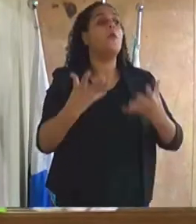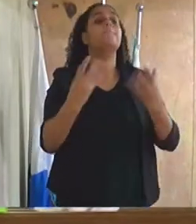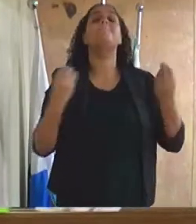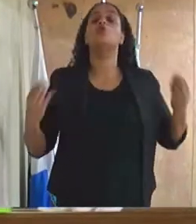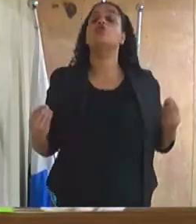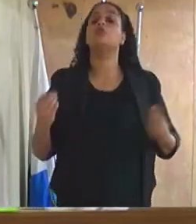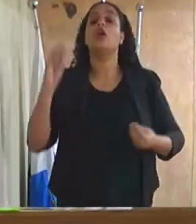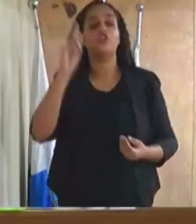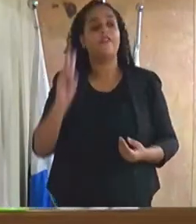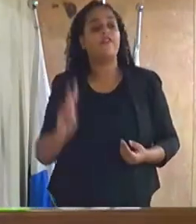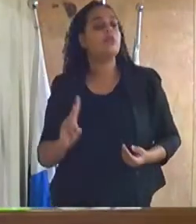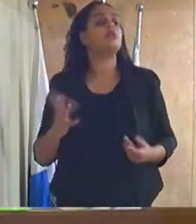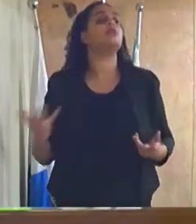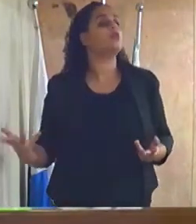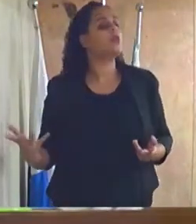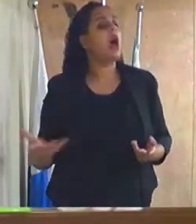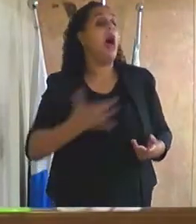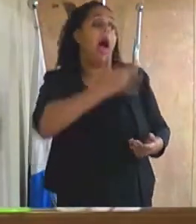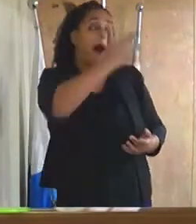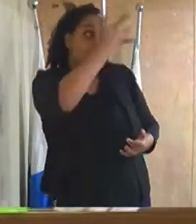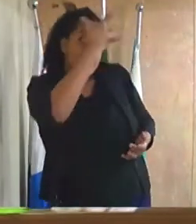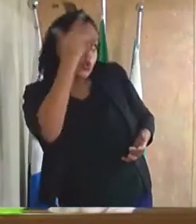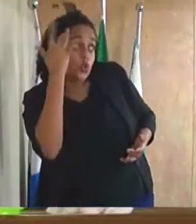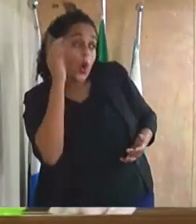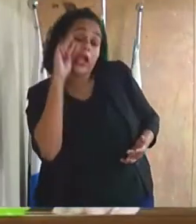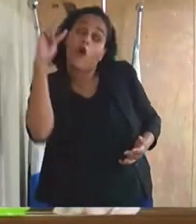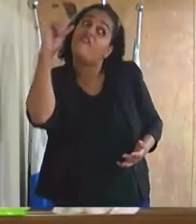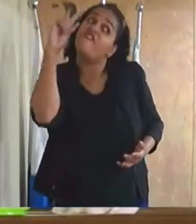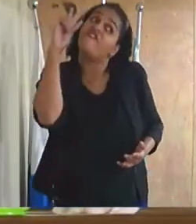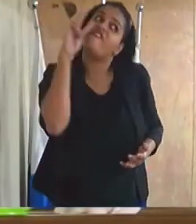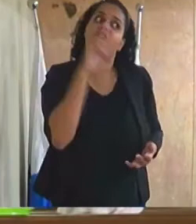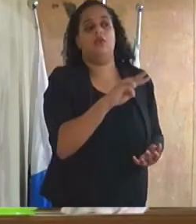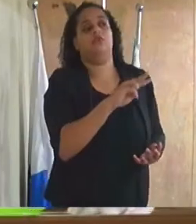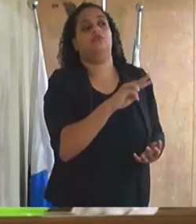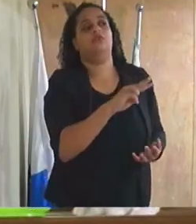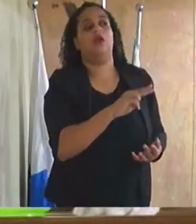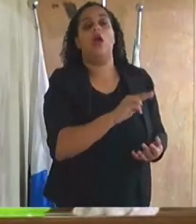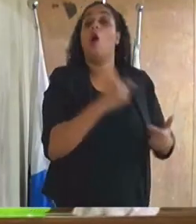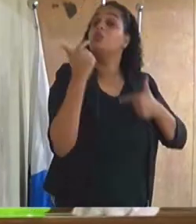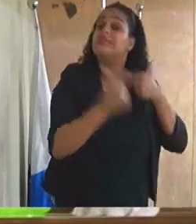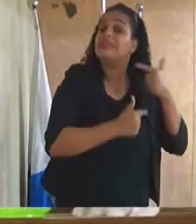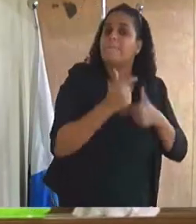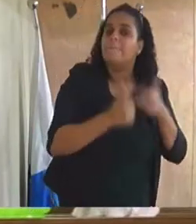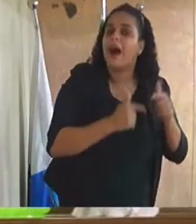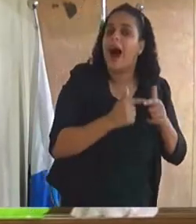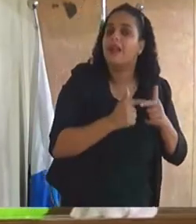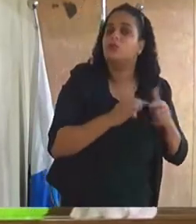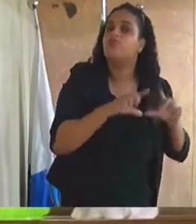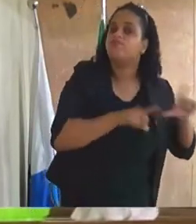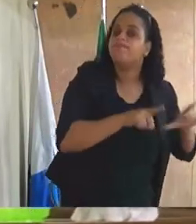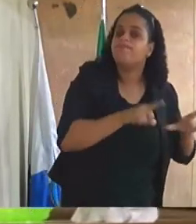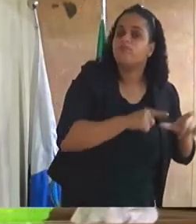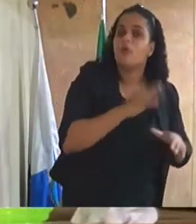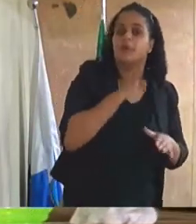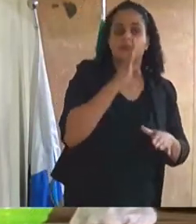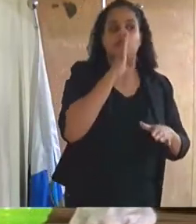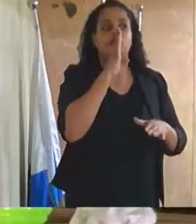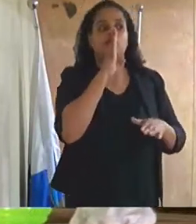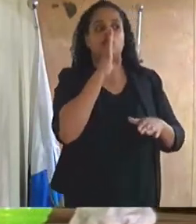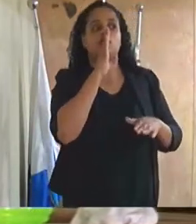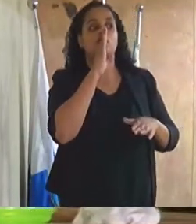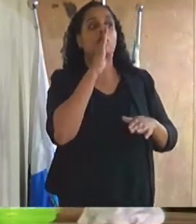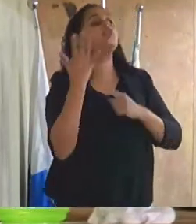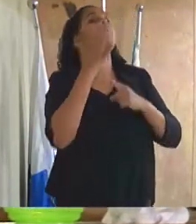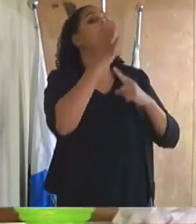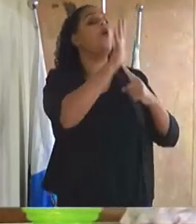vezes apesar das pessoas não verem é um trabalho silencioso mas vossa excelência testemunha que